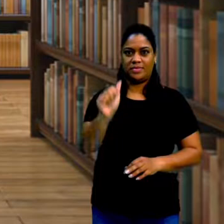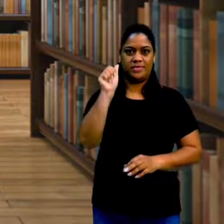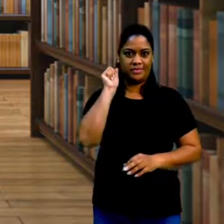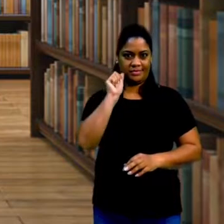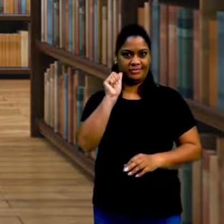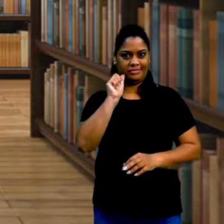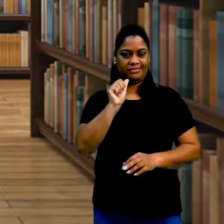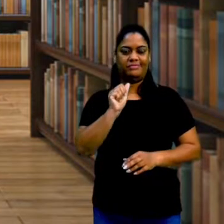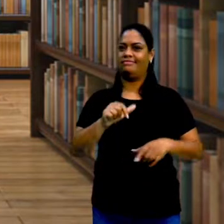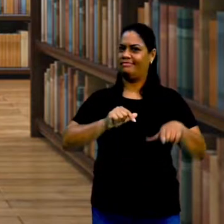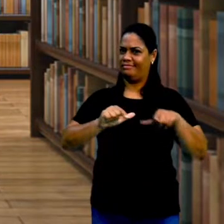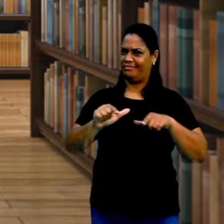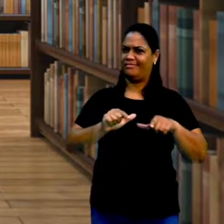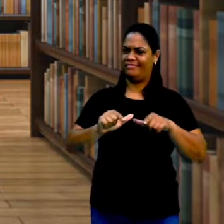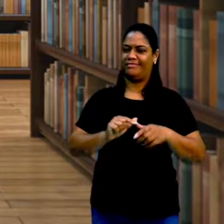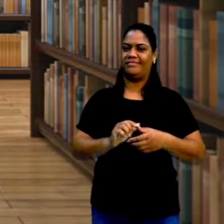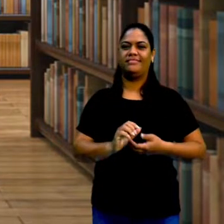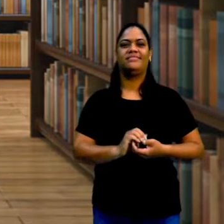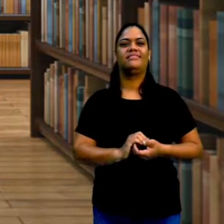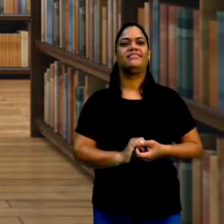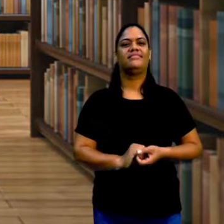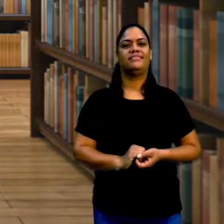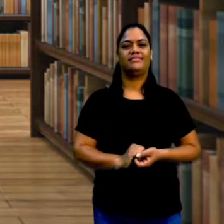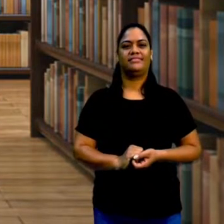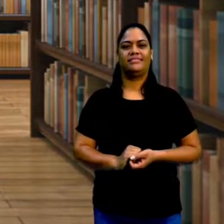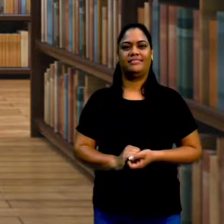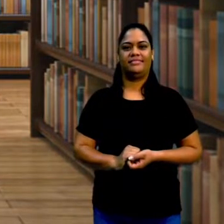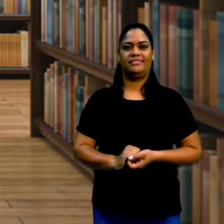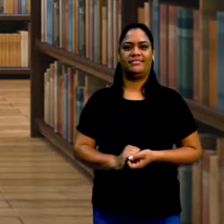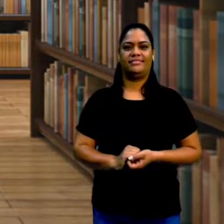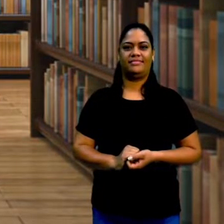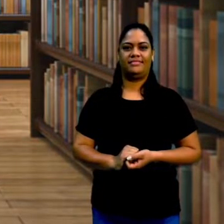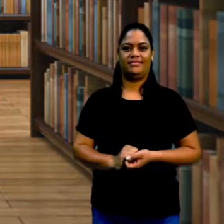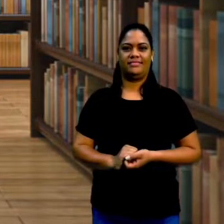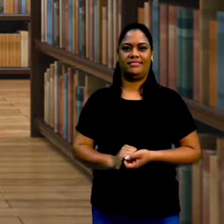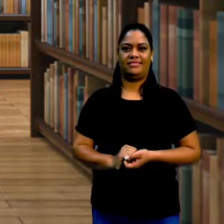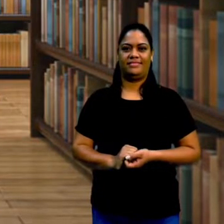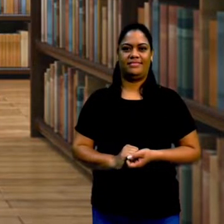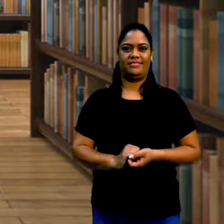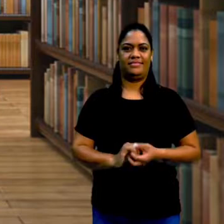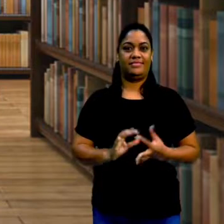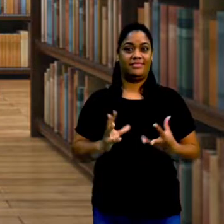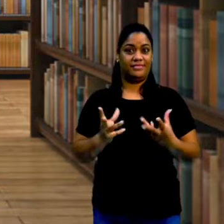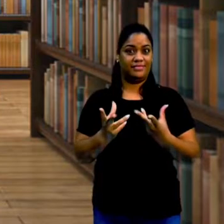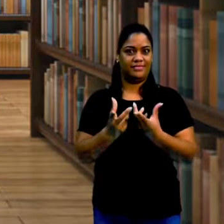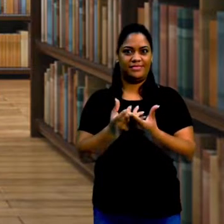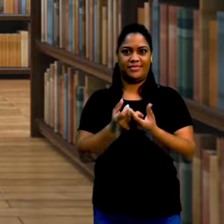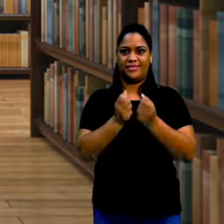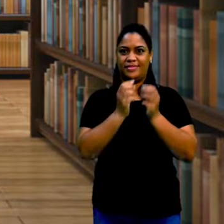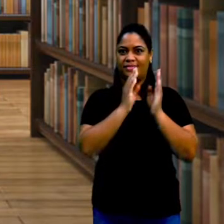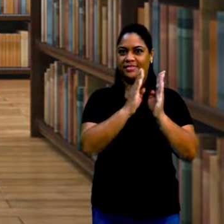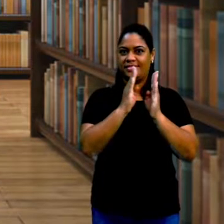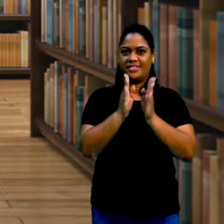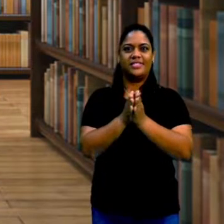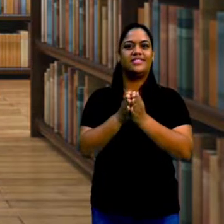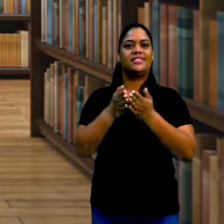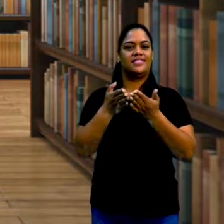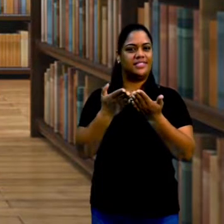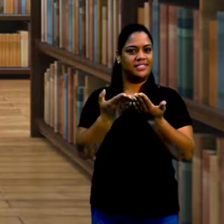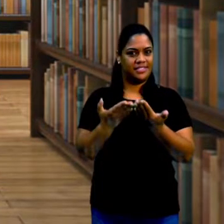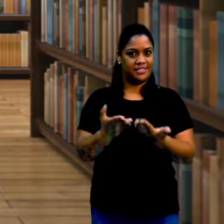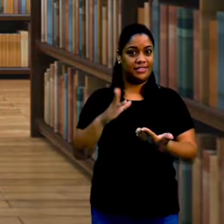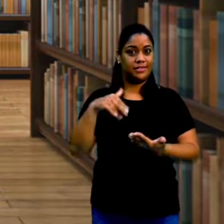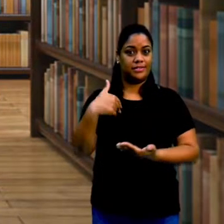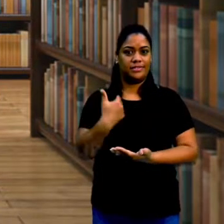bibliotecária. E, para isso, no meio de todos esses livros aqui, a gente